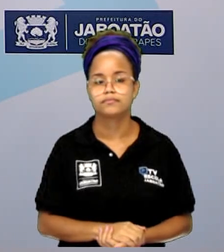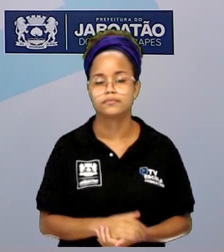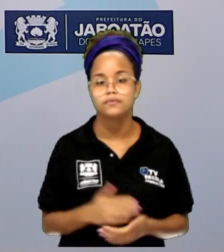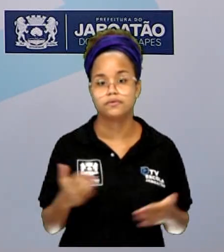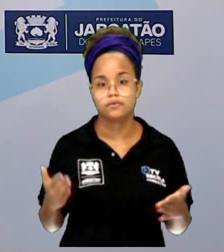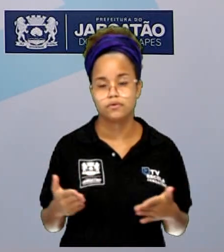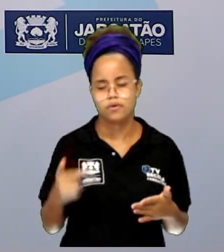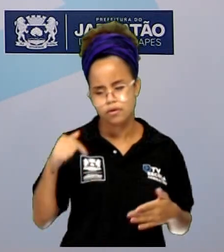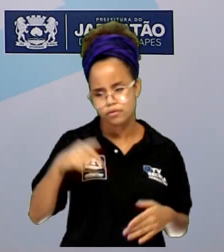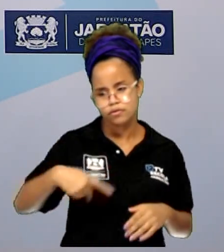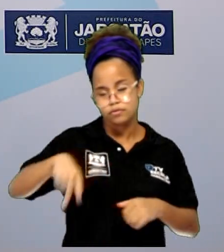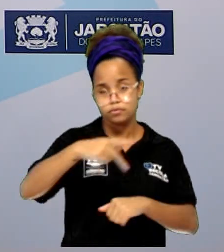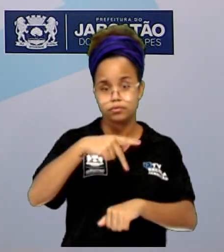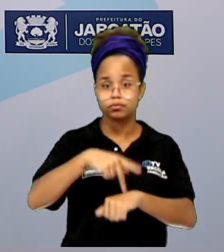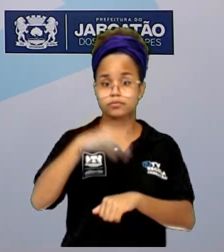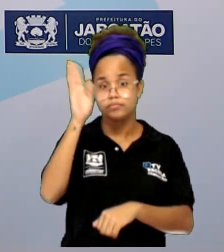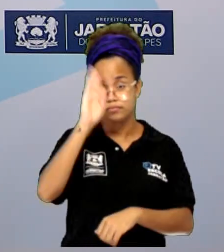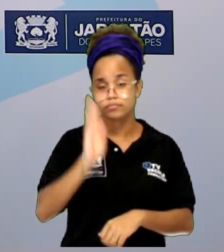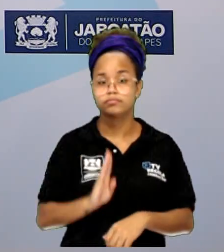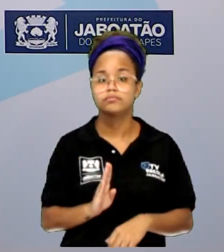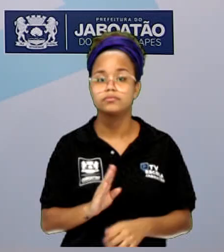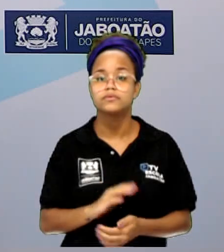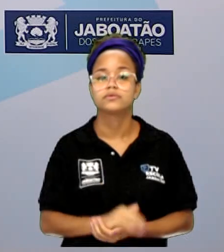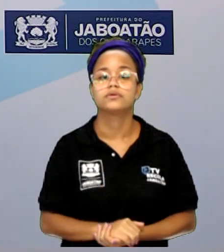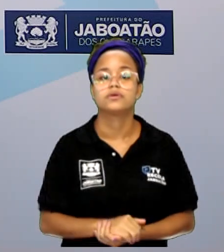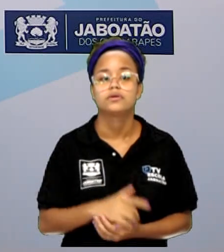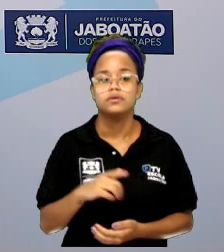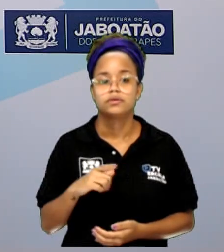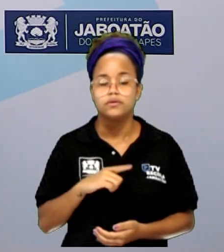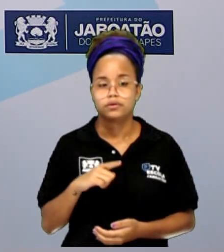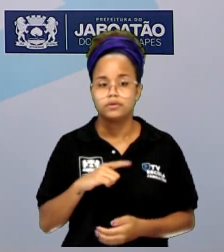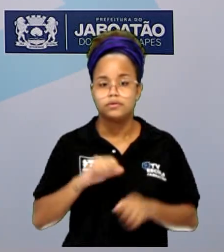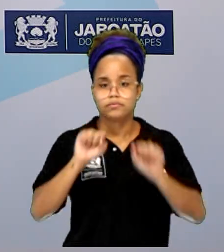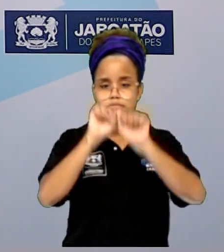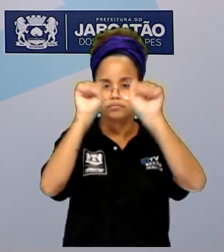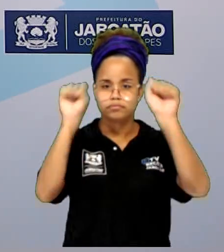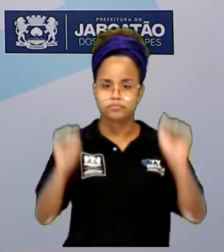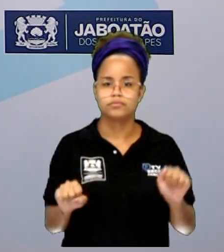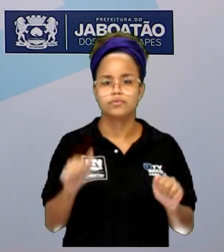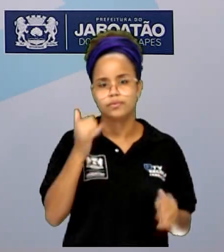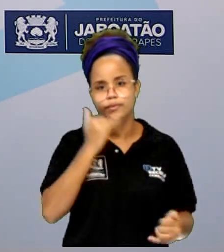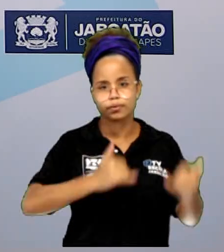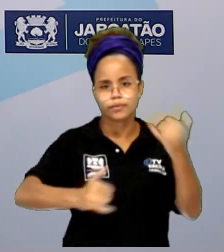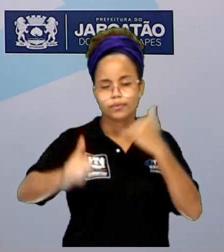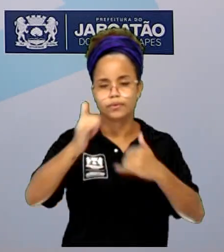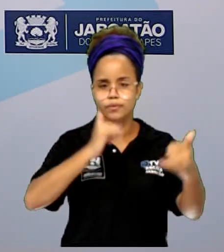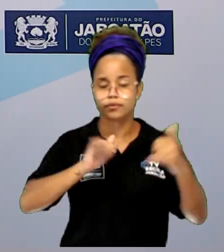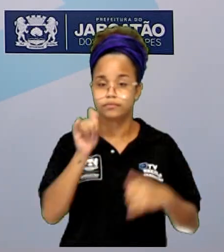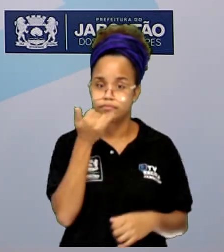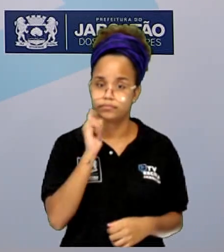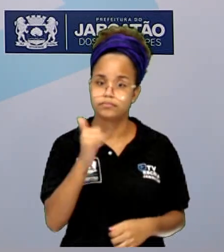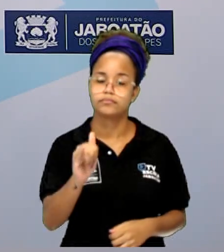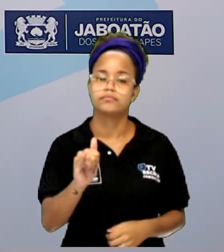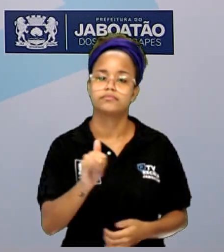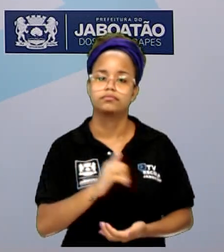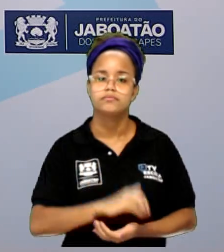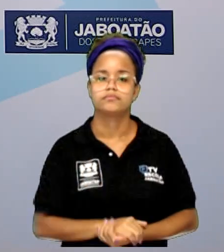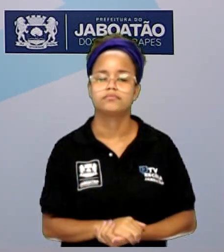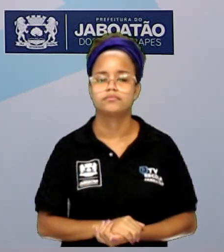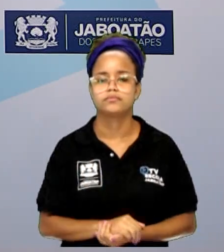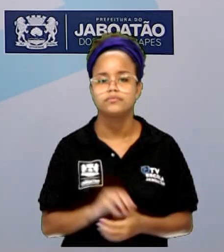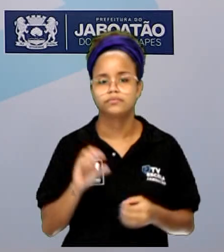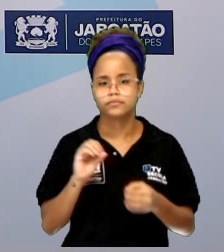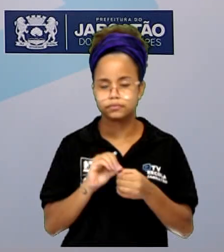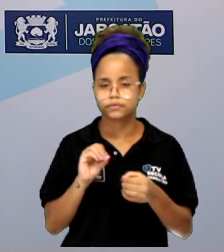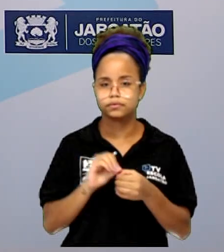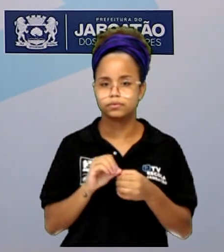país, a gente tem alguns sistemas de transmissão, né, transmissão de quê? De energia elétrica. A energia elétrica é produzida aí